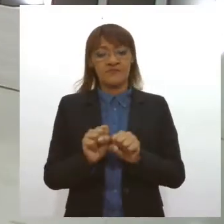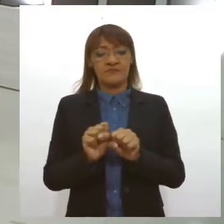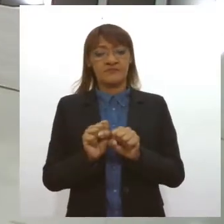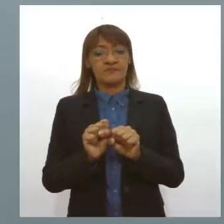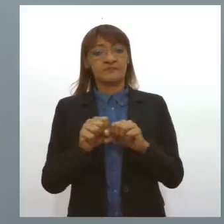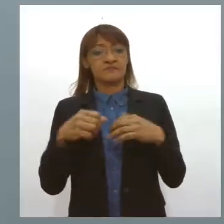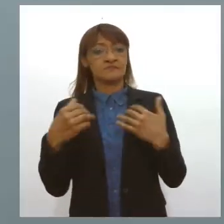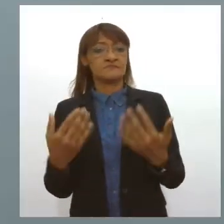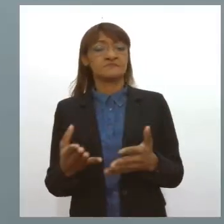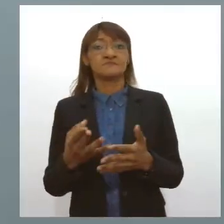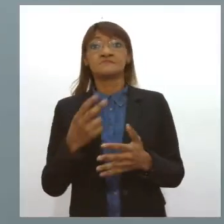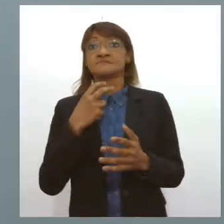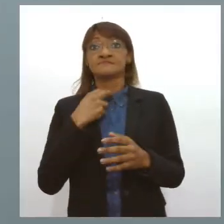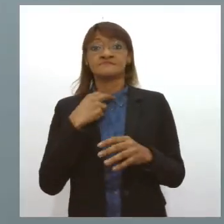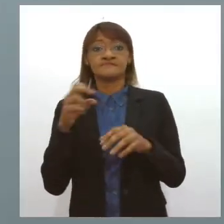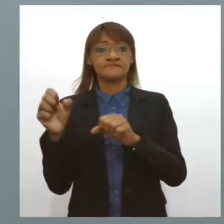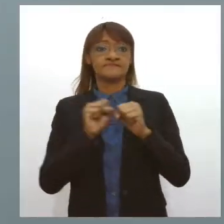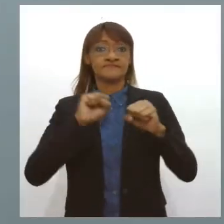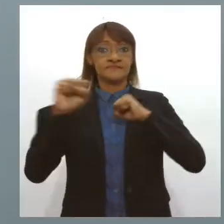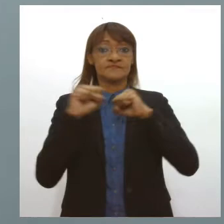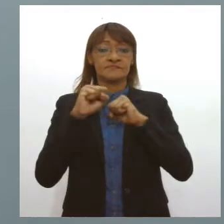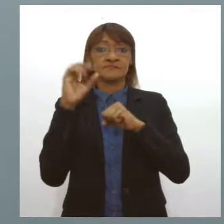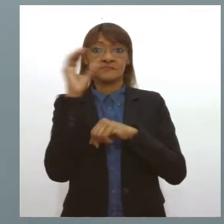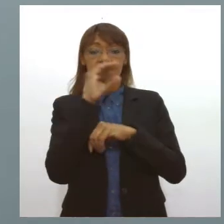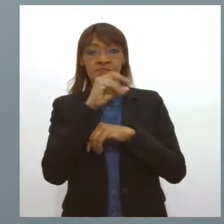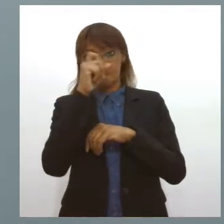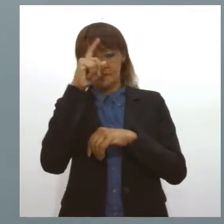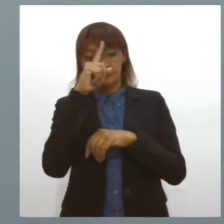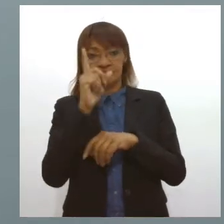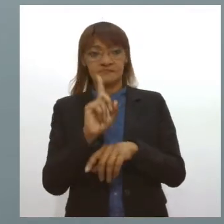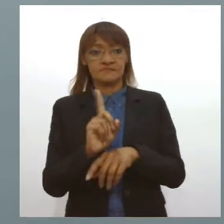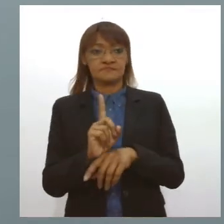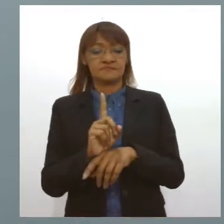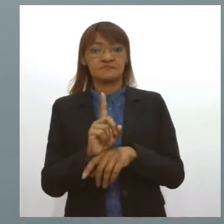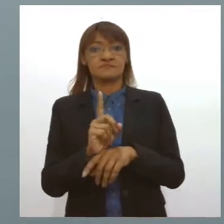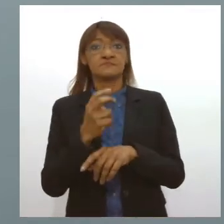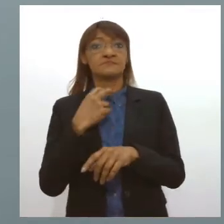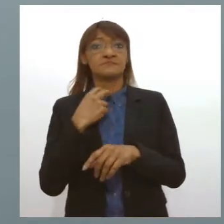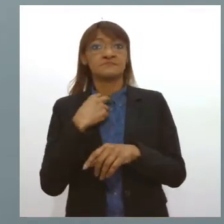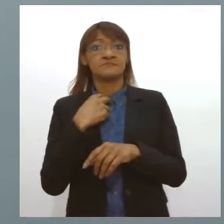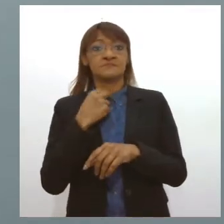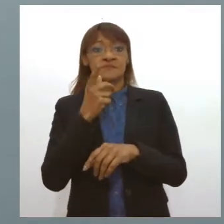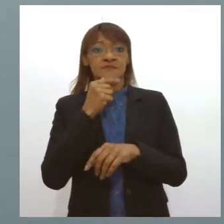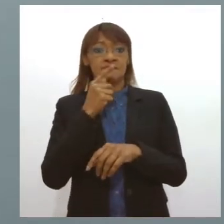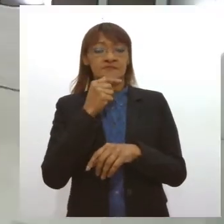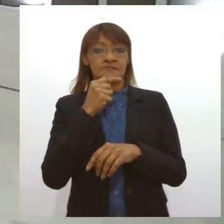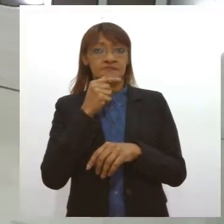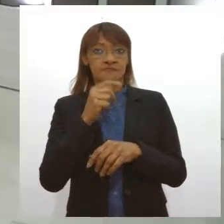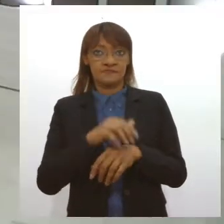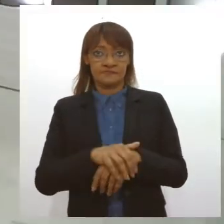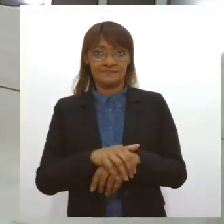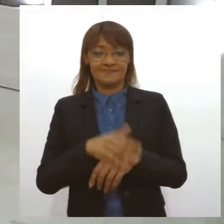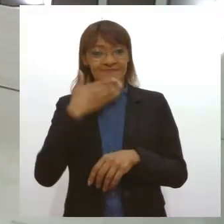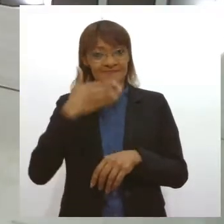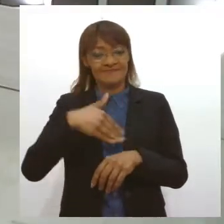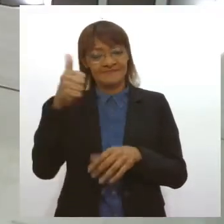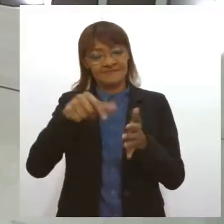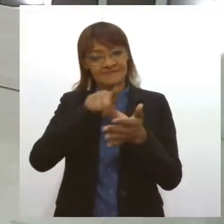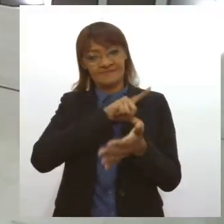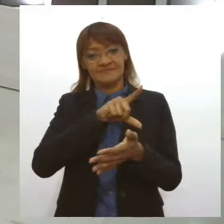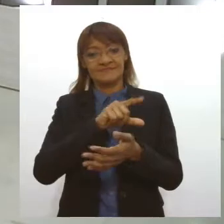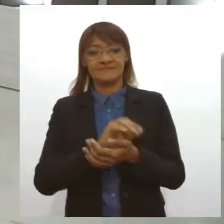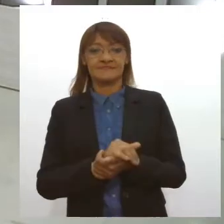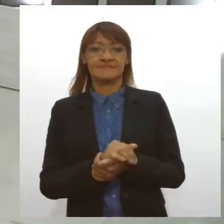que pegar a pessoa queimada e sair correndo para o hospital, é colocar a pessoa em água corrente. Então, segurança total.